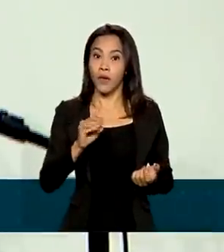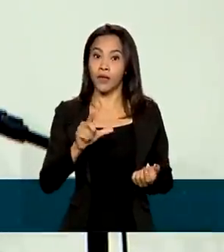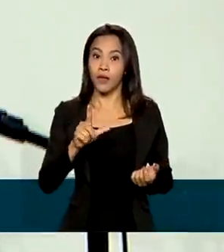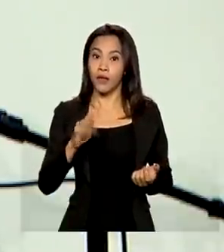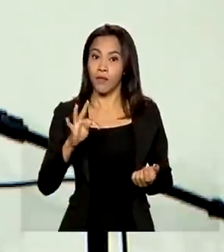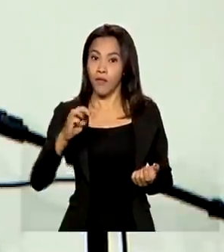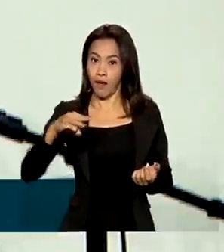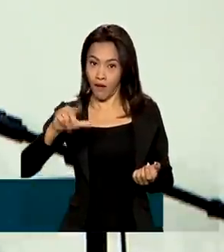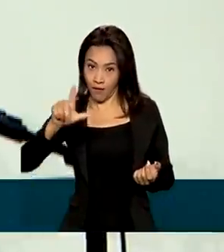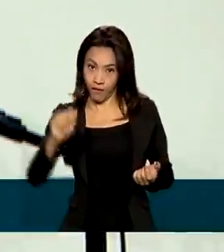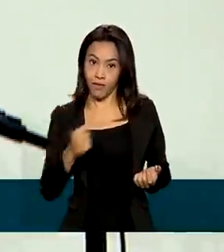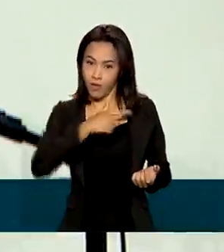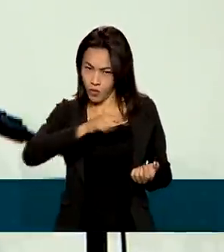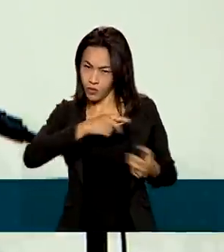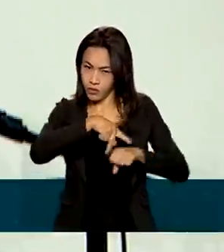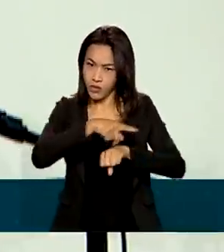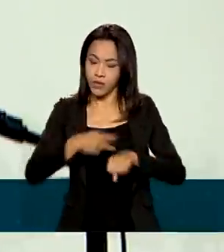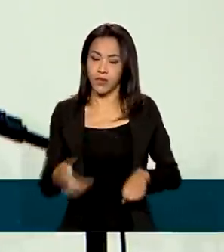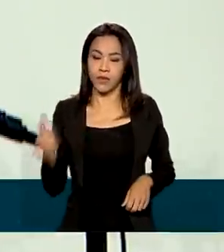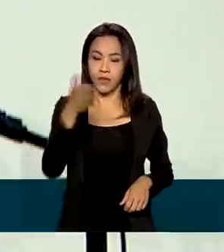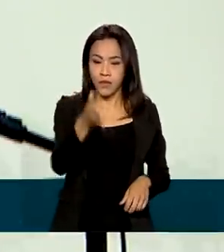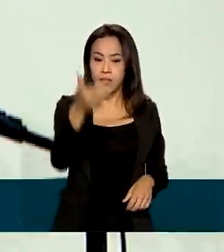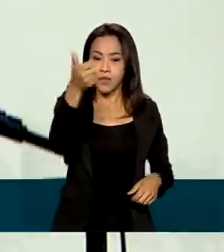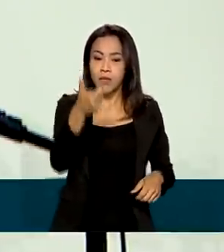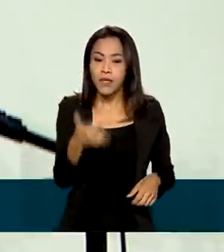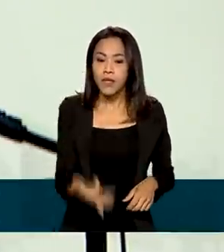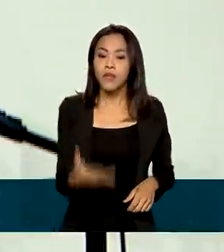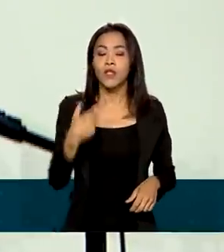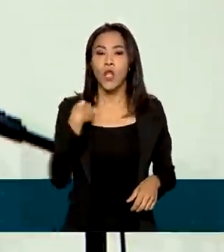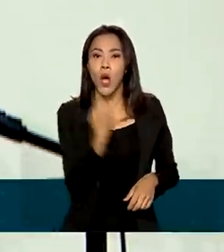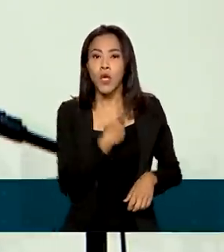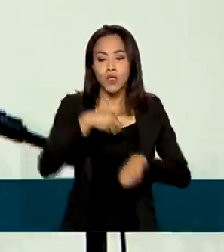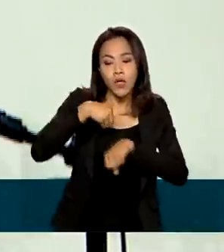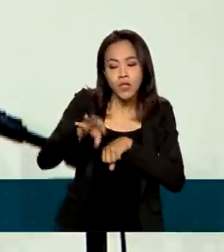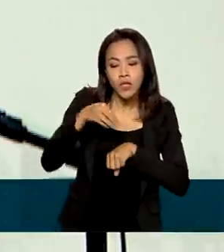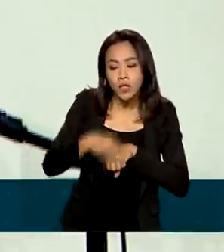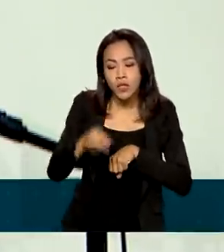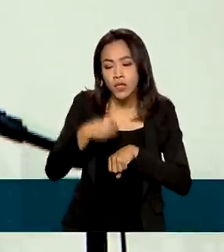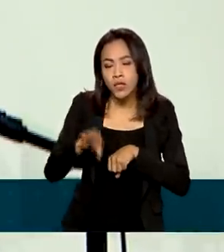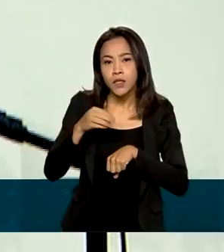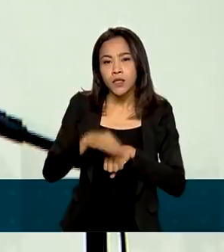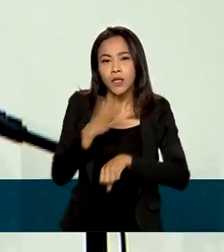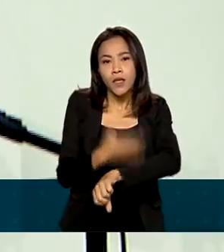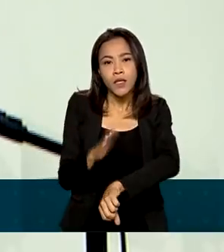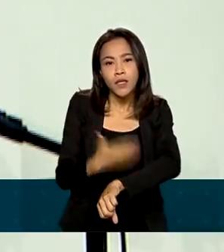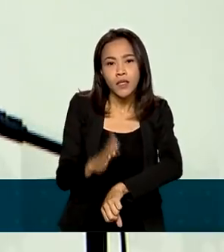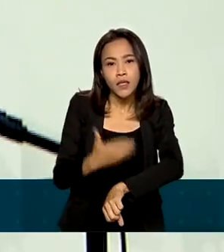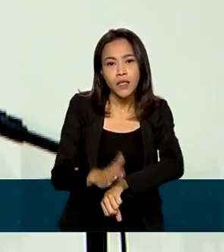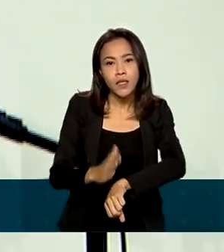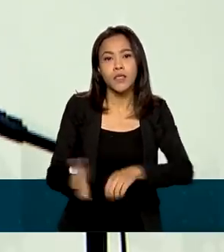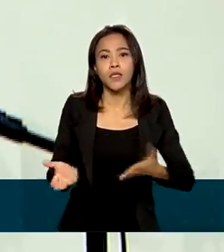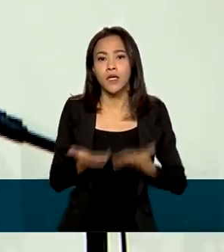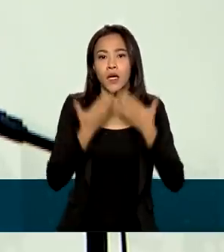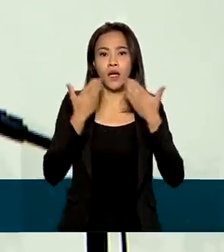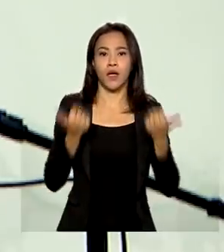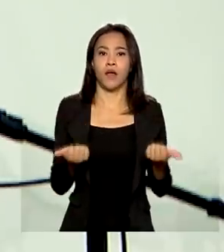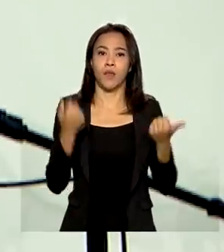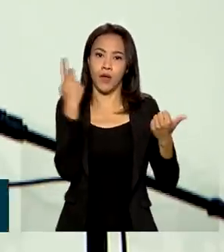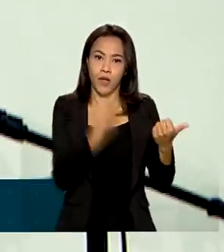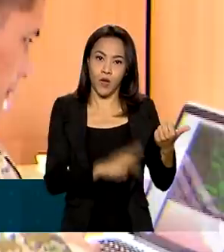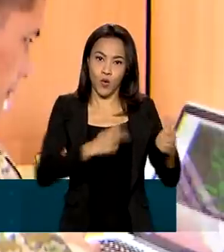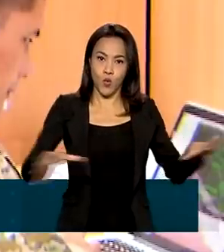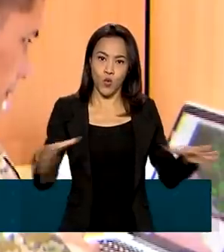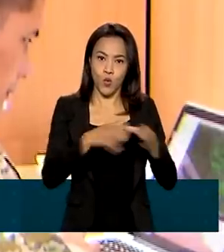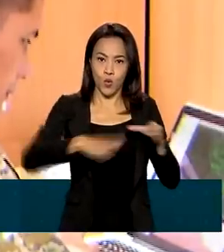diversos conhecimentos, ensinamentos, que só engrandecem a operacionalidade das nossas